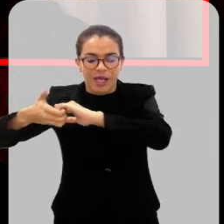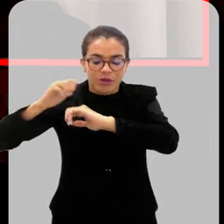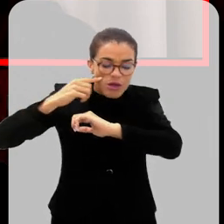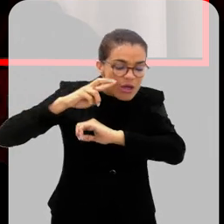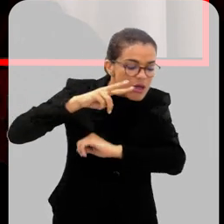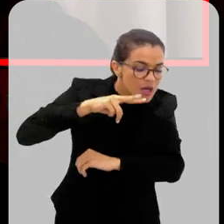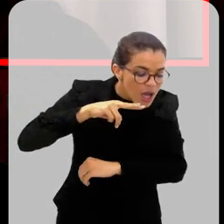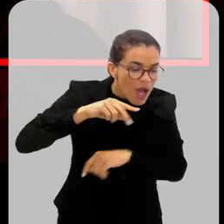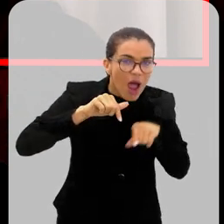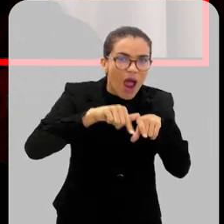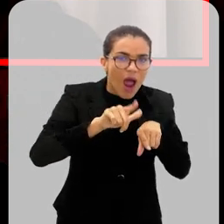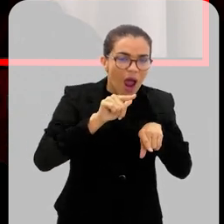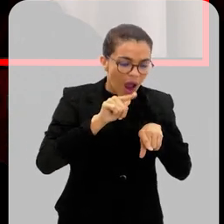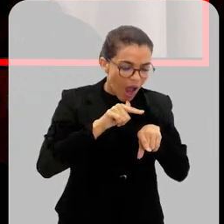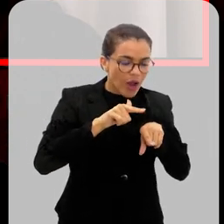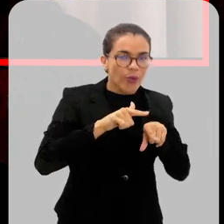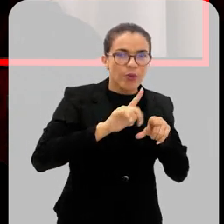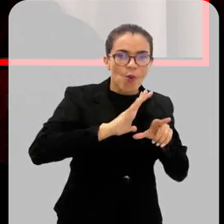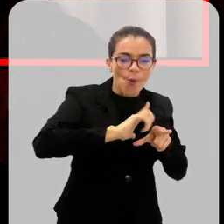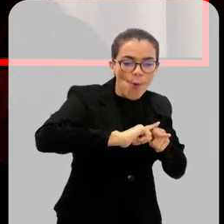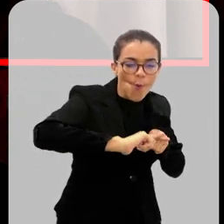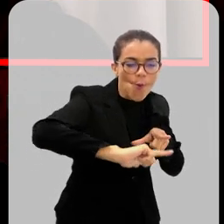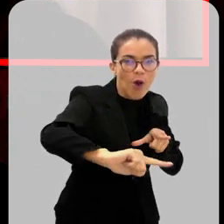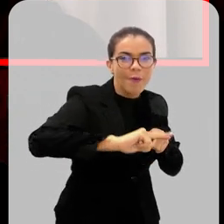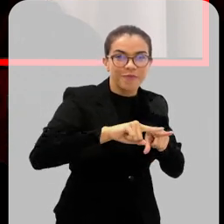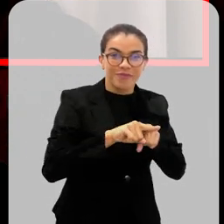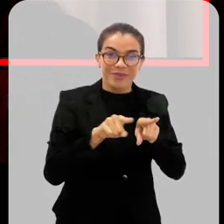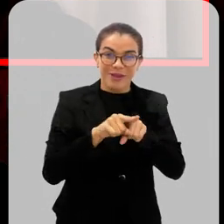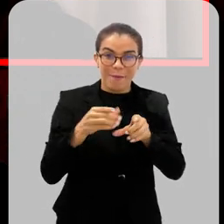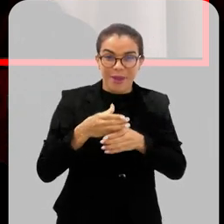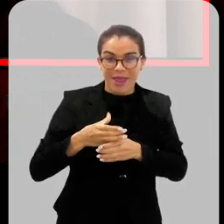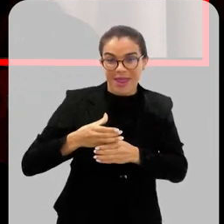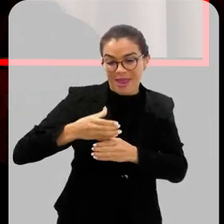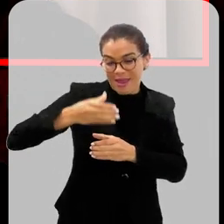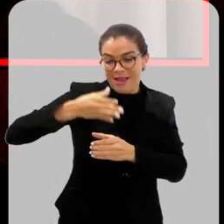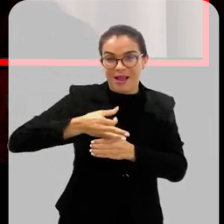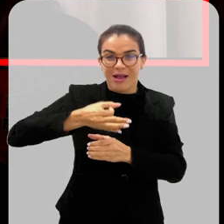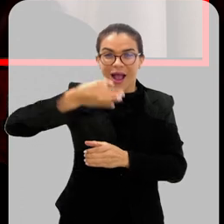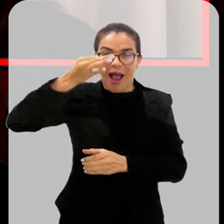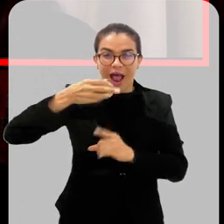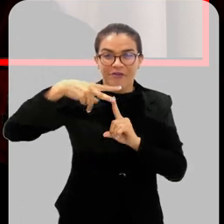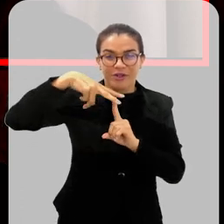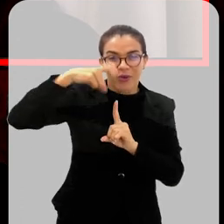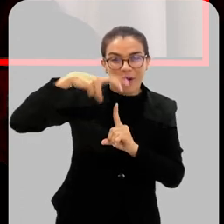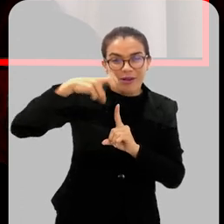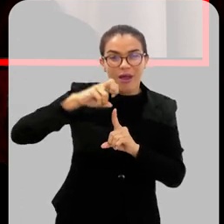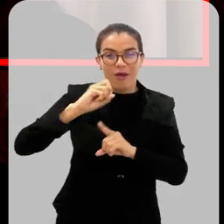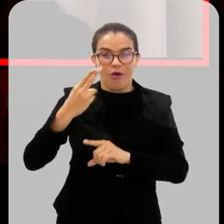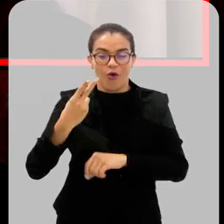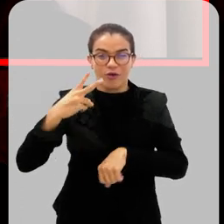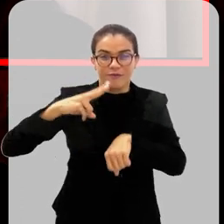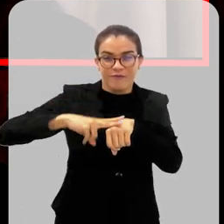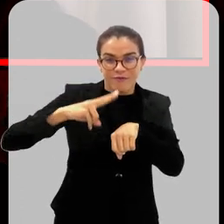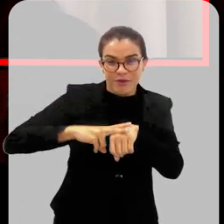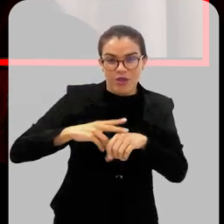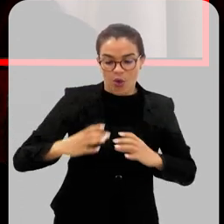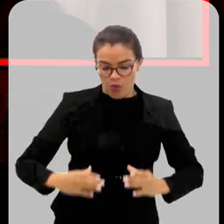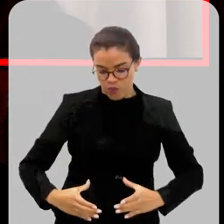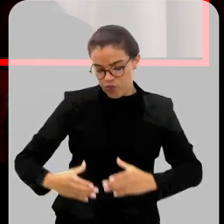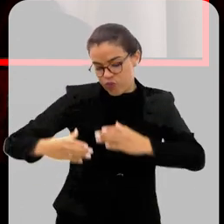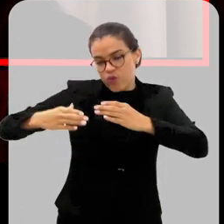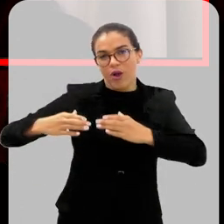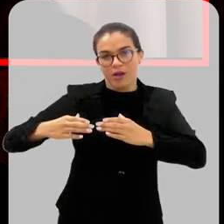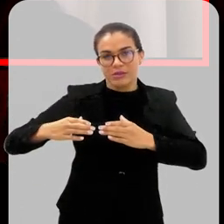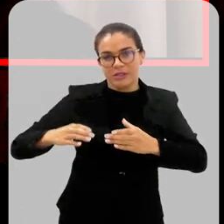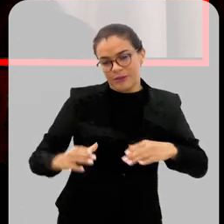empoçada. Pneus a céu aberto, garrafas, sejam elas pets, de vidros, baldes,